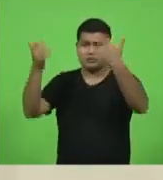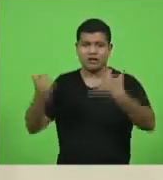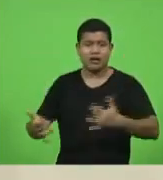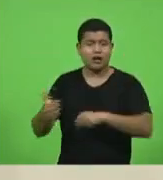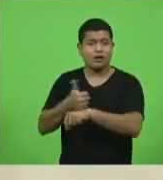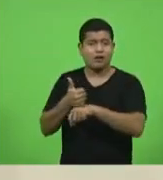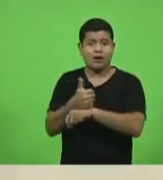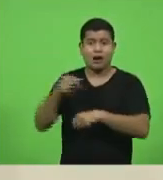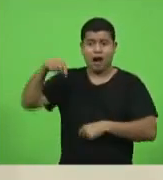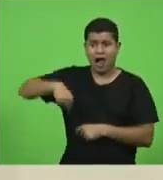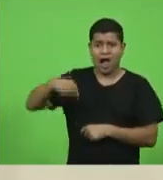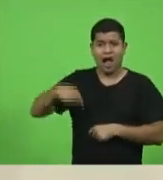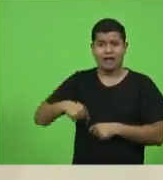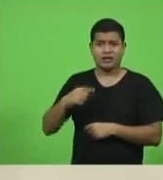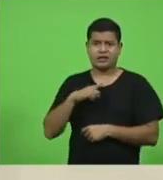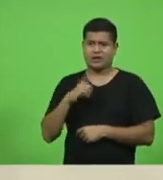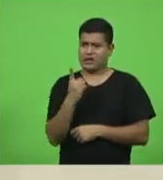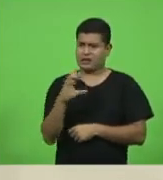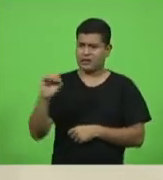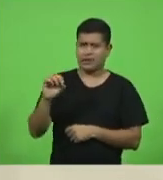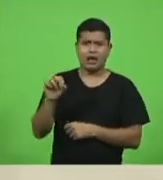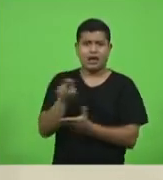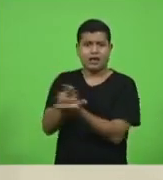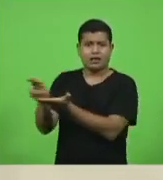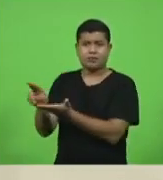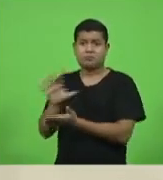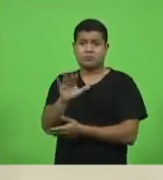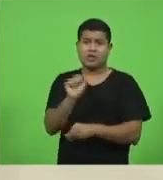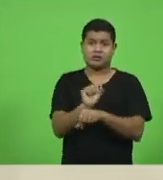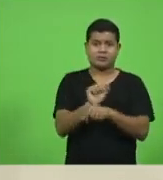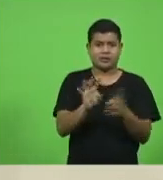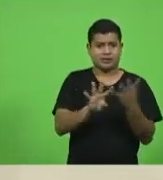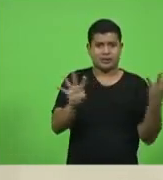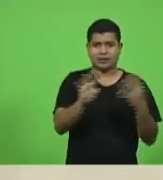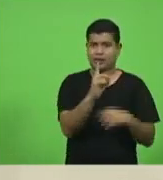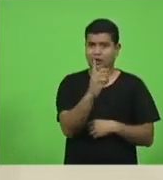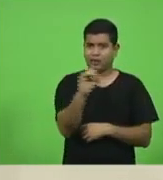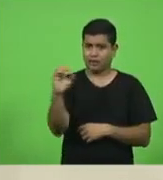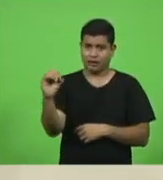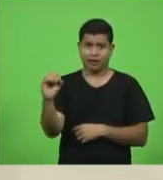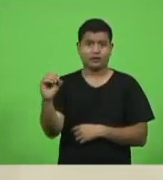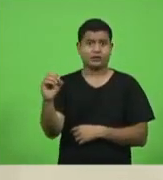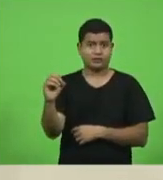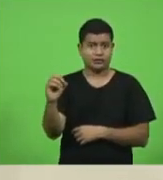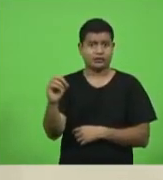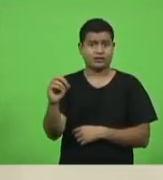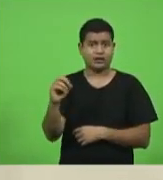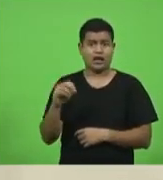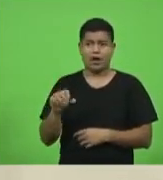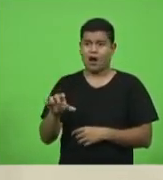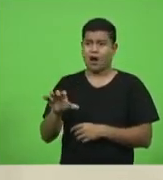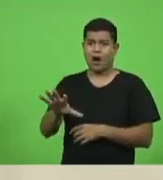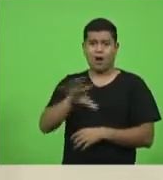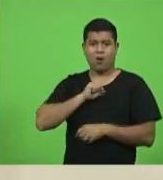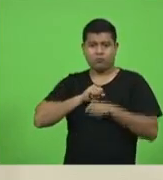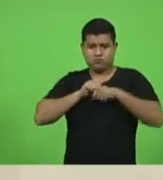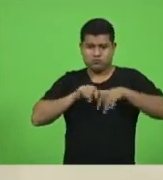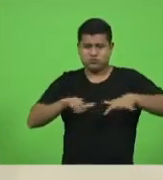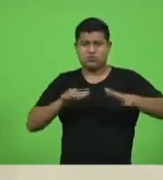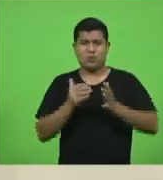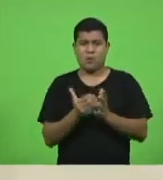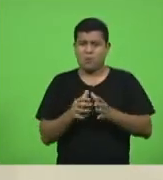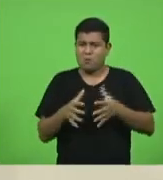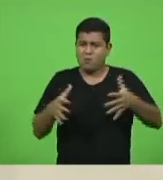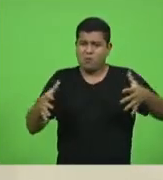aqui está abrindo 10 leitos, mas tem 100 na fila, está aumentando o contágio. Hoje,